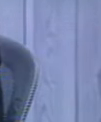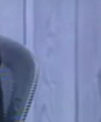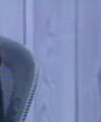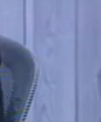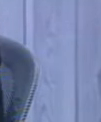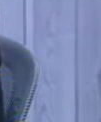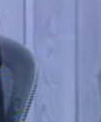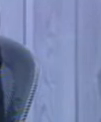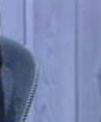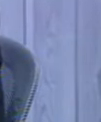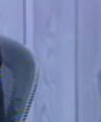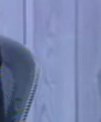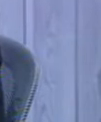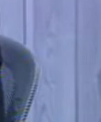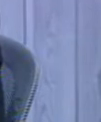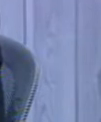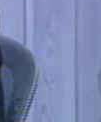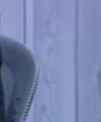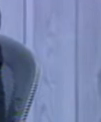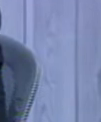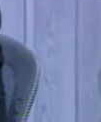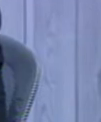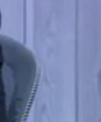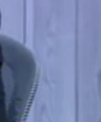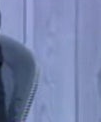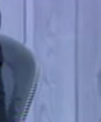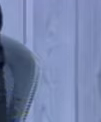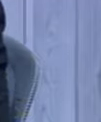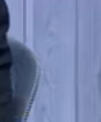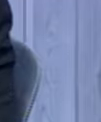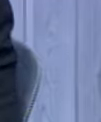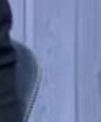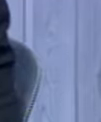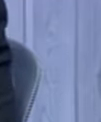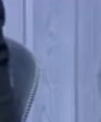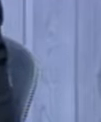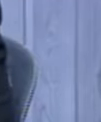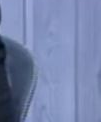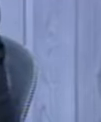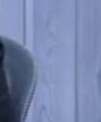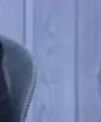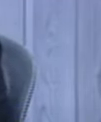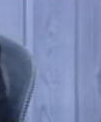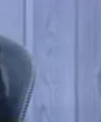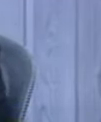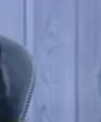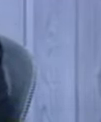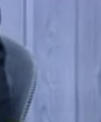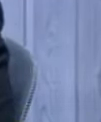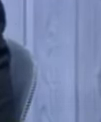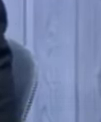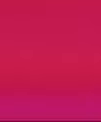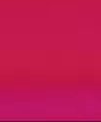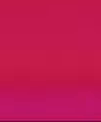Mundial da Água que é comemorado hoje. O Jornal da UFO volta daqui a pouco.